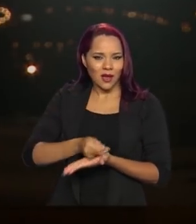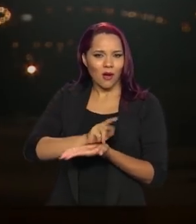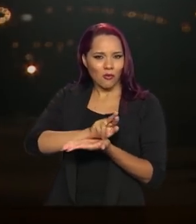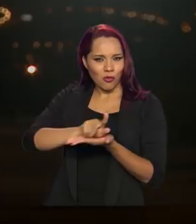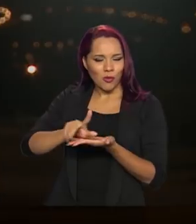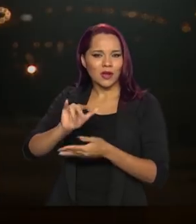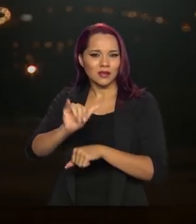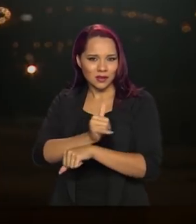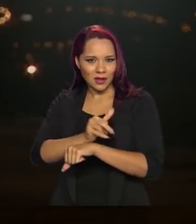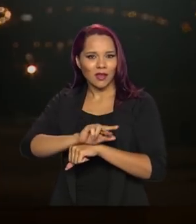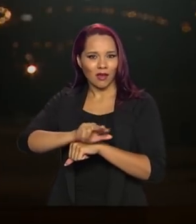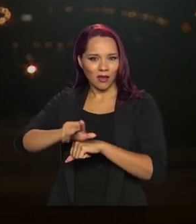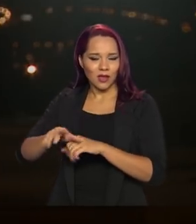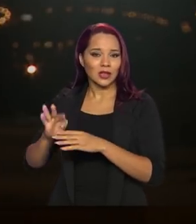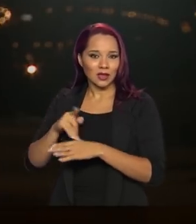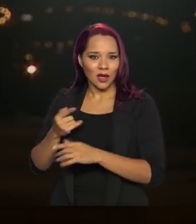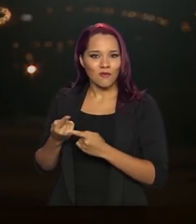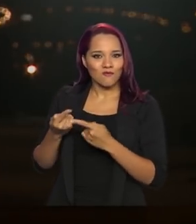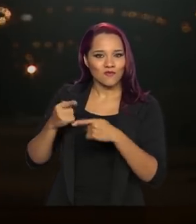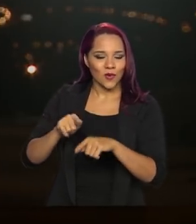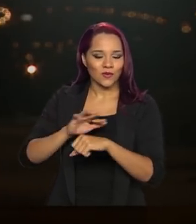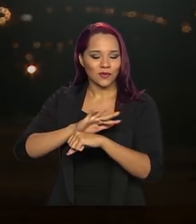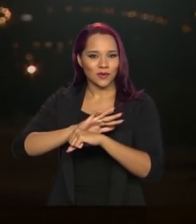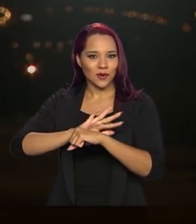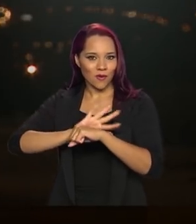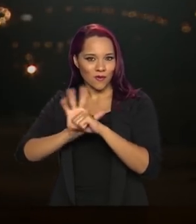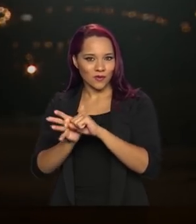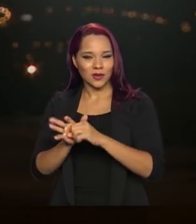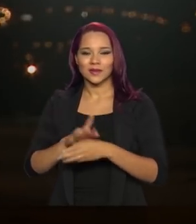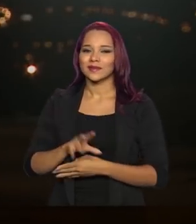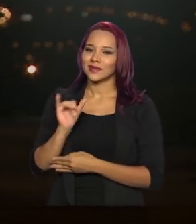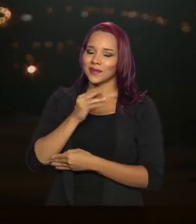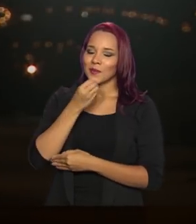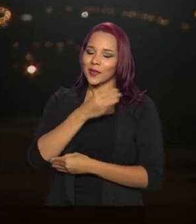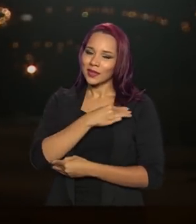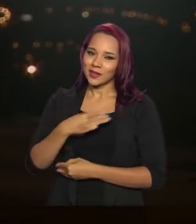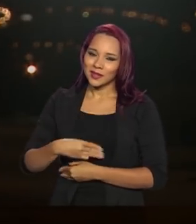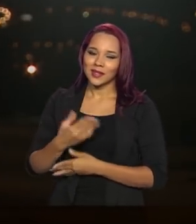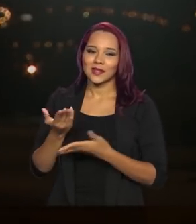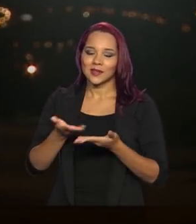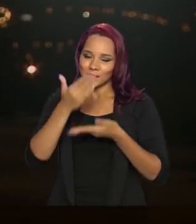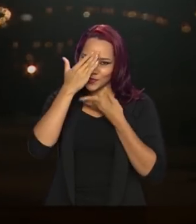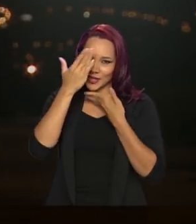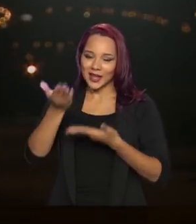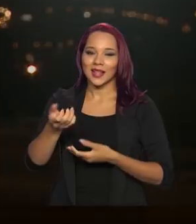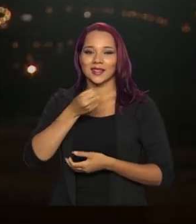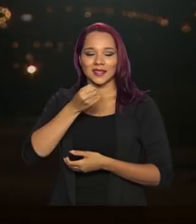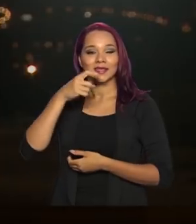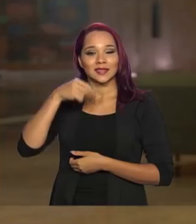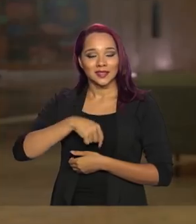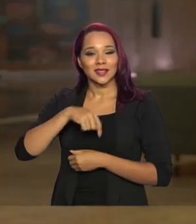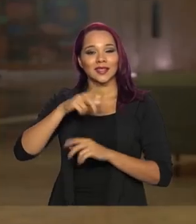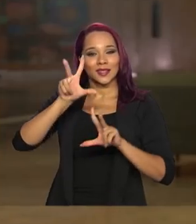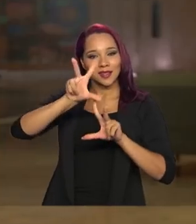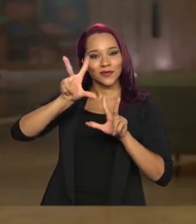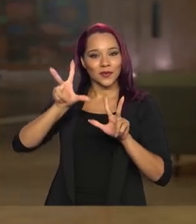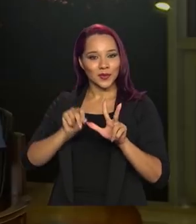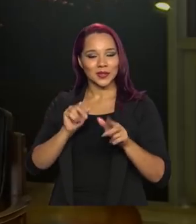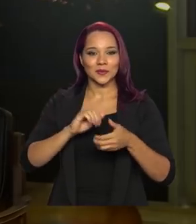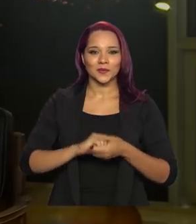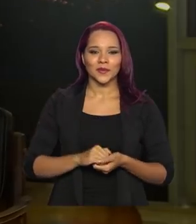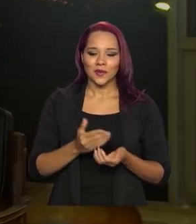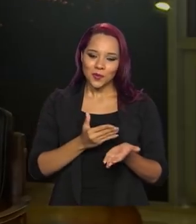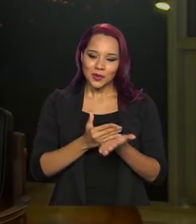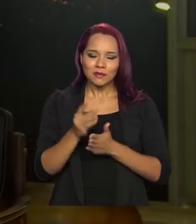as medidas de enfrentamento à Covid-19. Olá, ministro. Obrigada pela entrevista aqui na TV Brasil. Eu vou começar